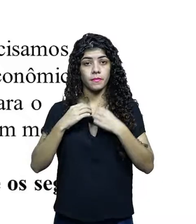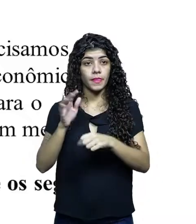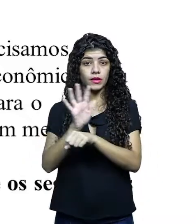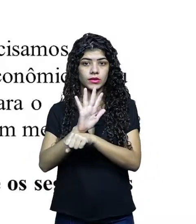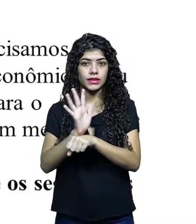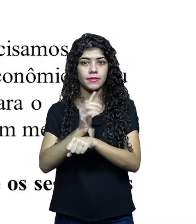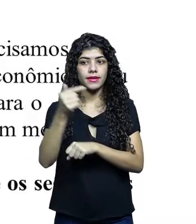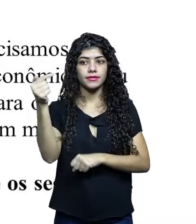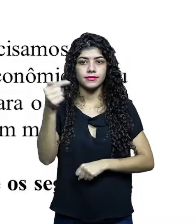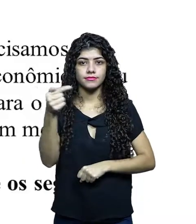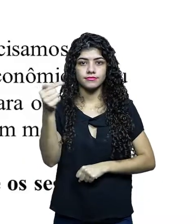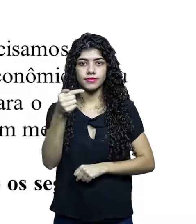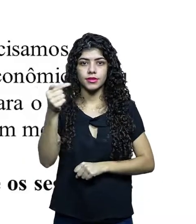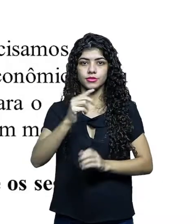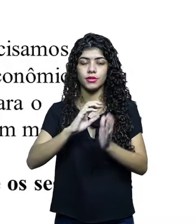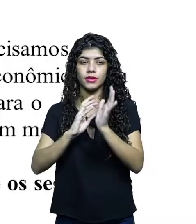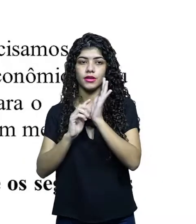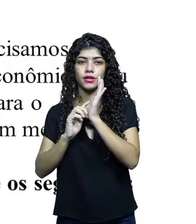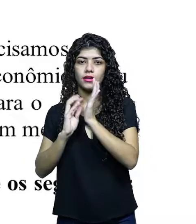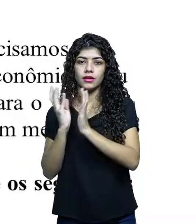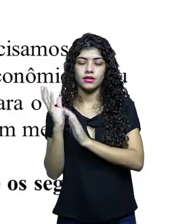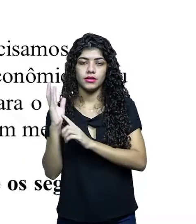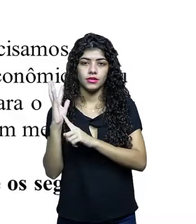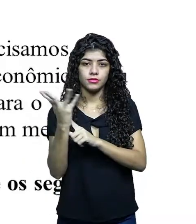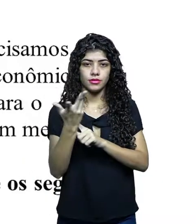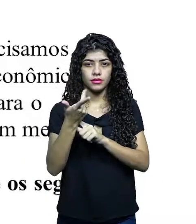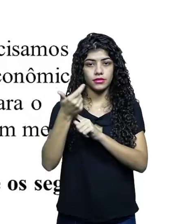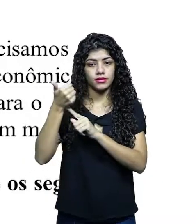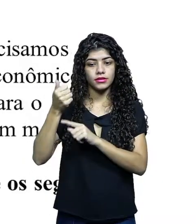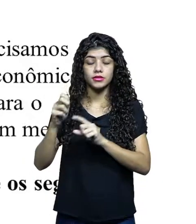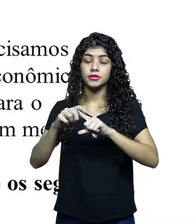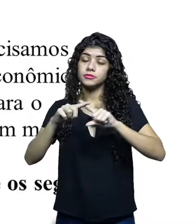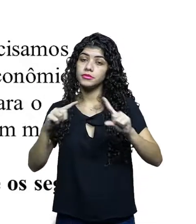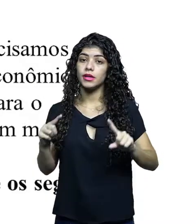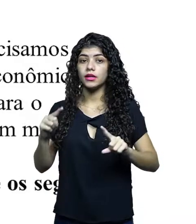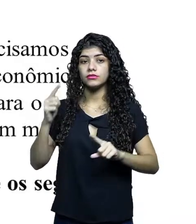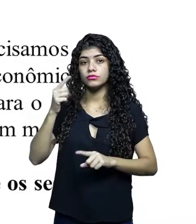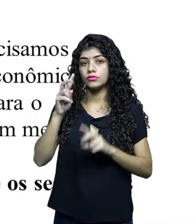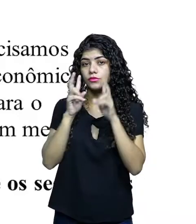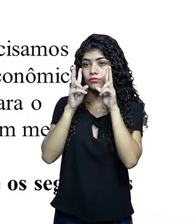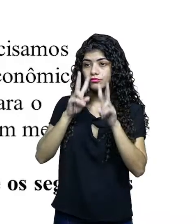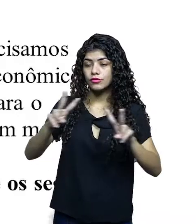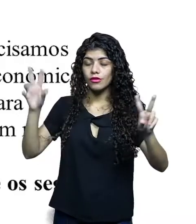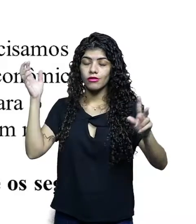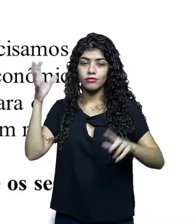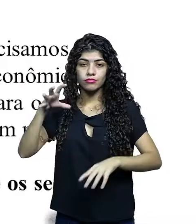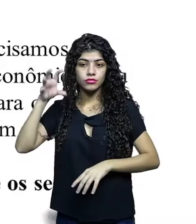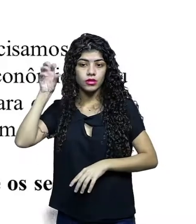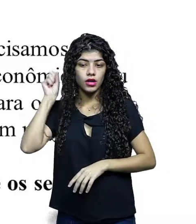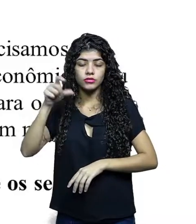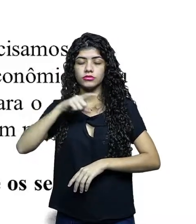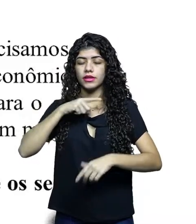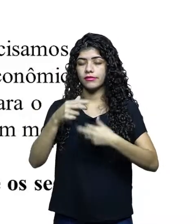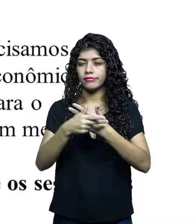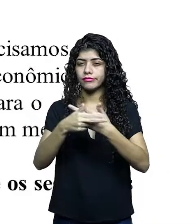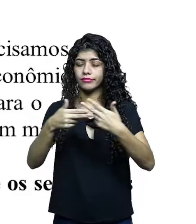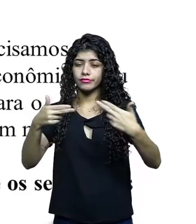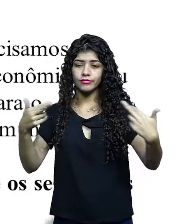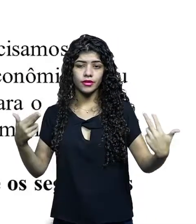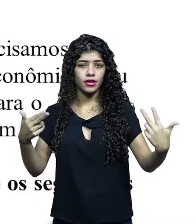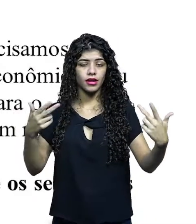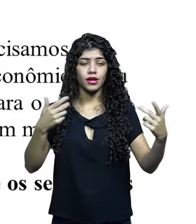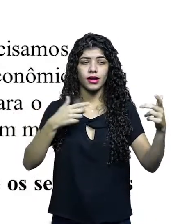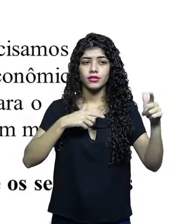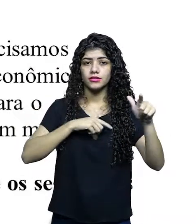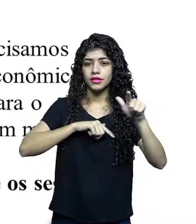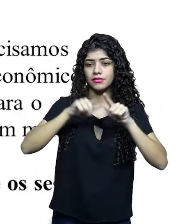Cinema é a sétima arte, mas o audiovisual não é só cinema. Séries, novelas, interprogramas, telefilmes,